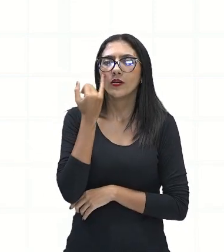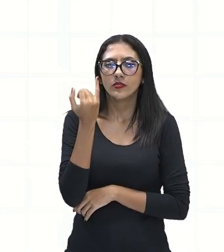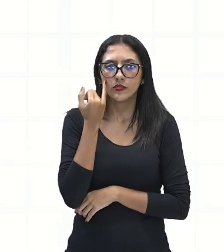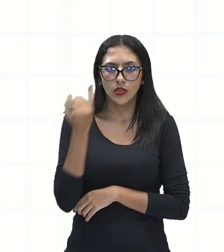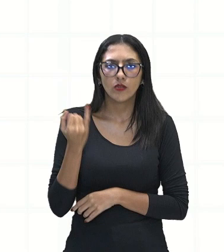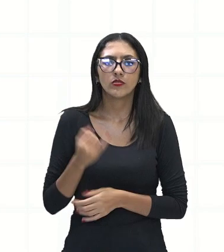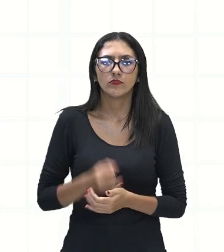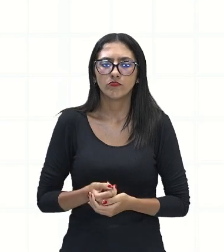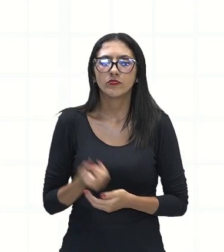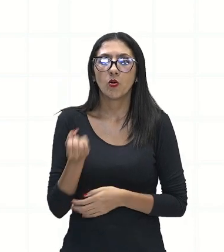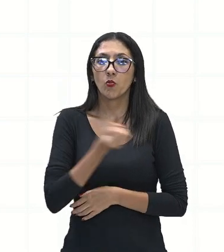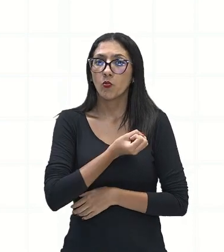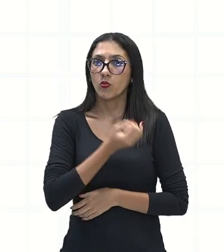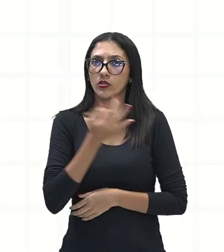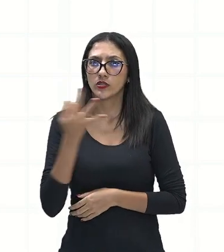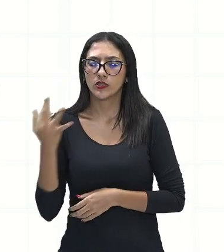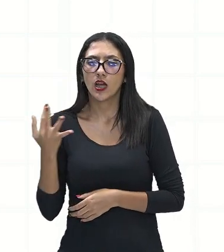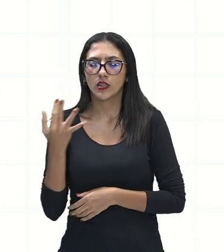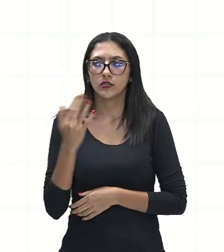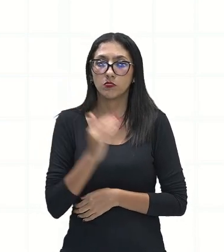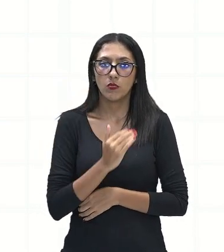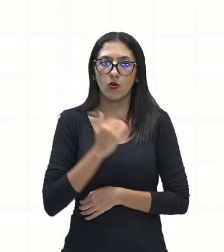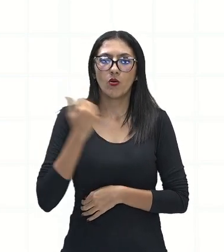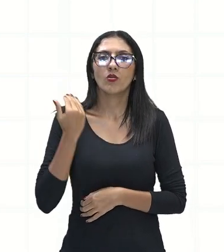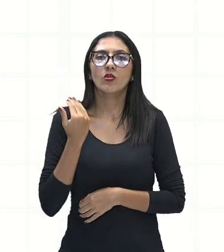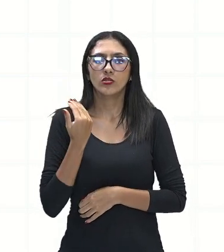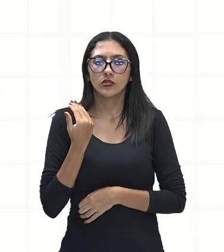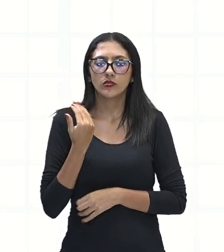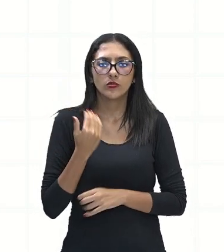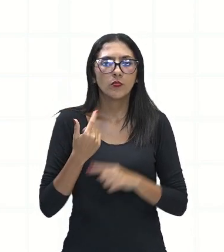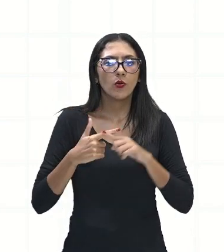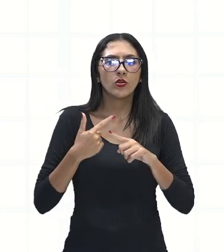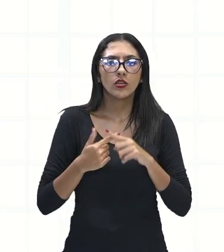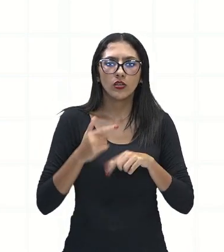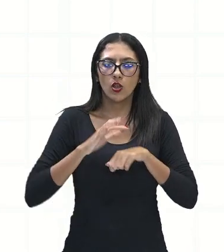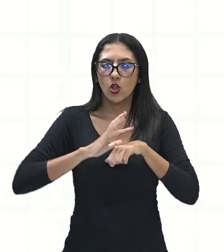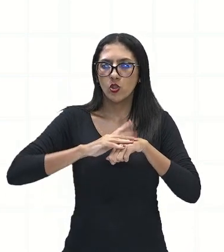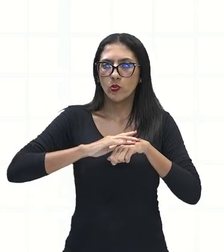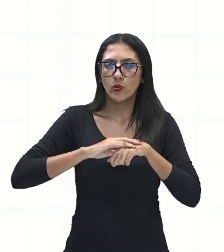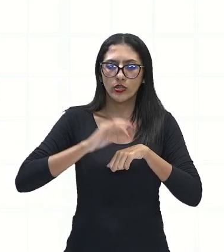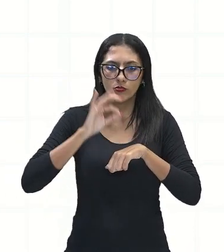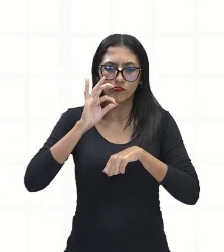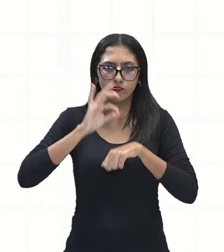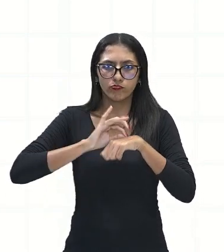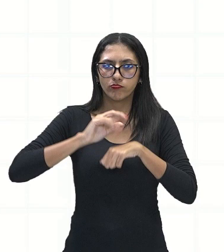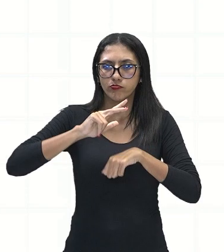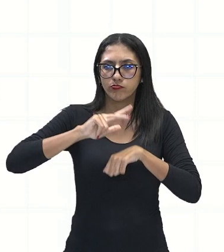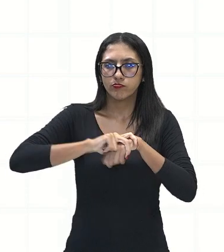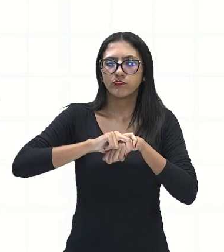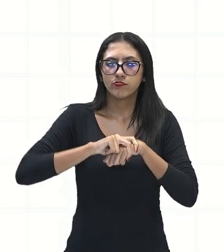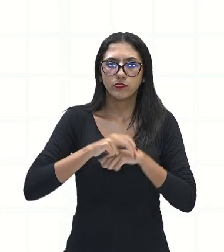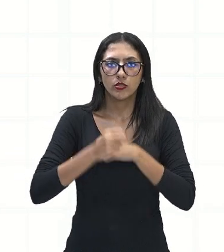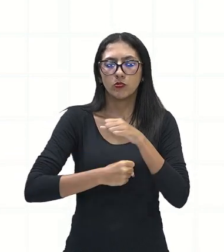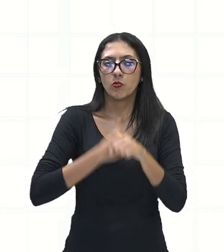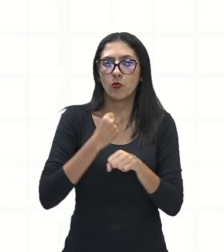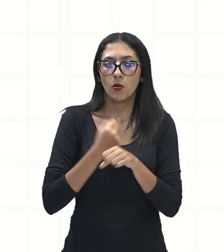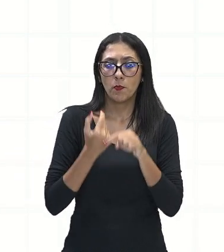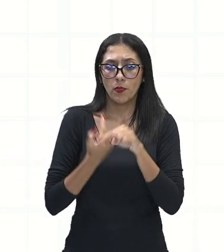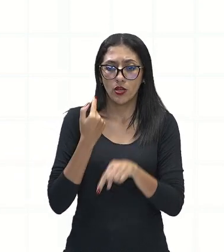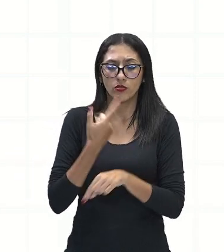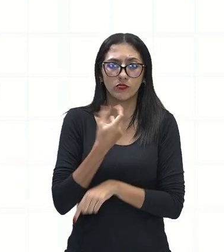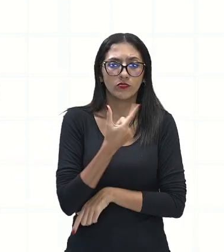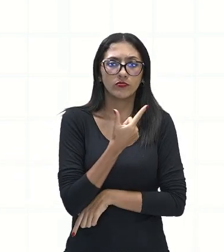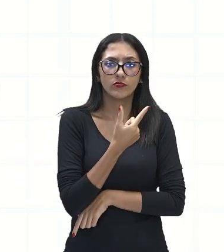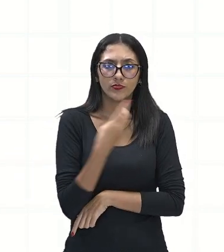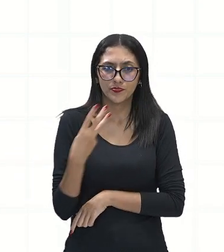mortes causadas pela dengue, né? Aí no ano de 2023, né? E é claro